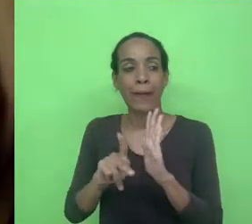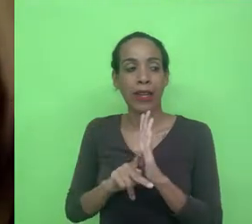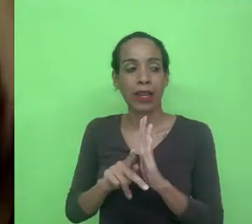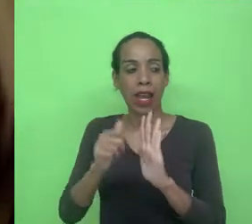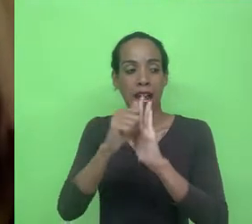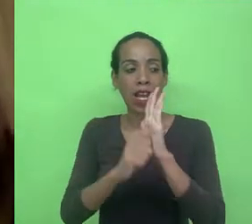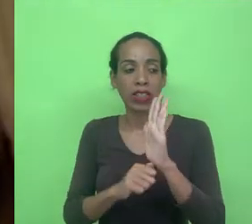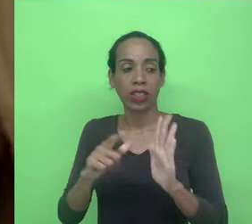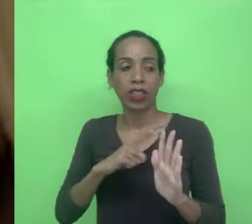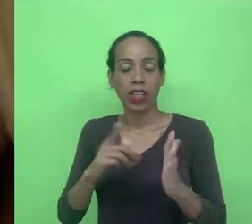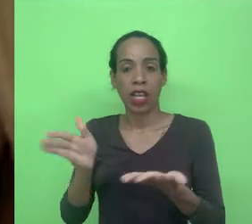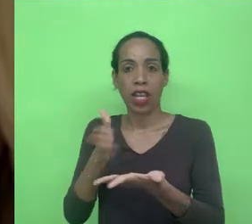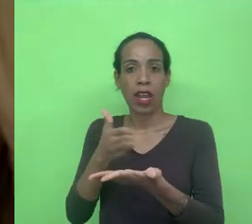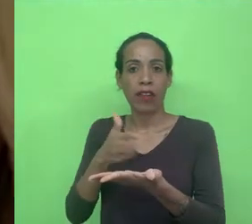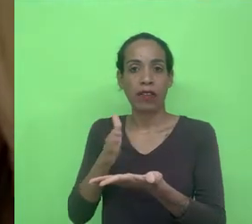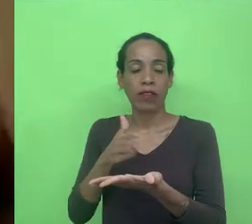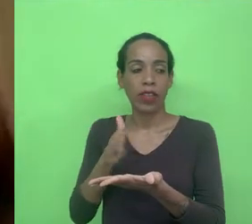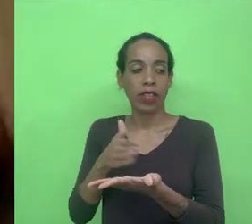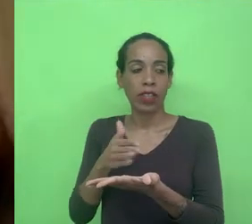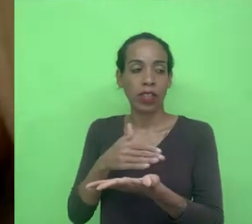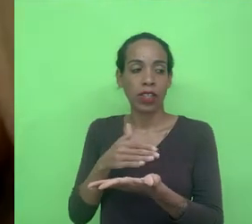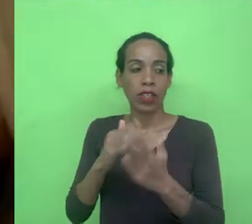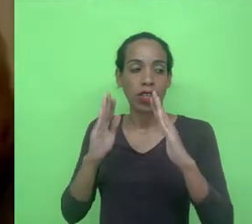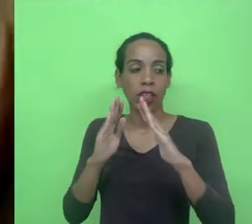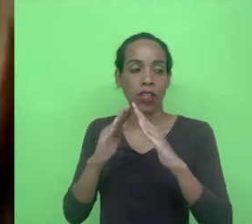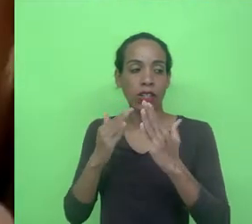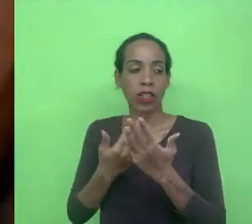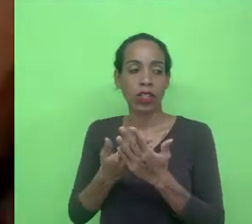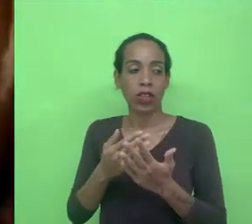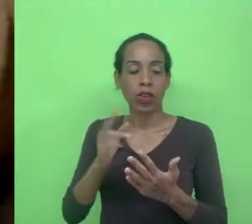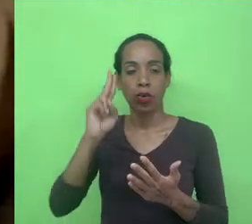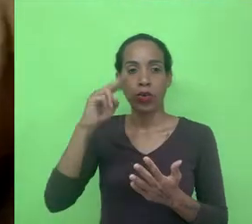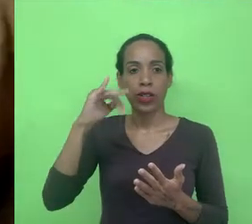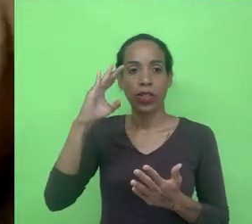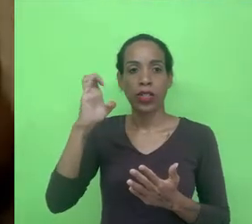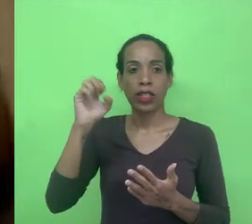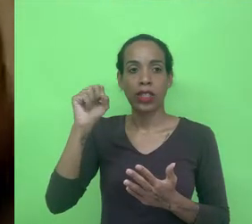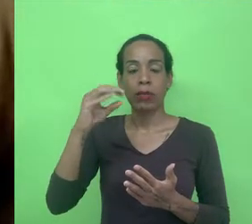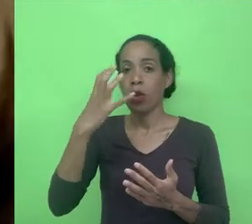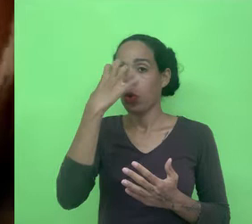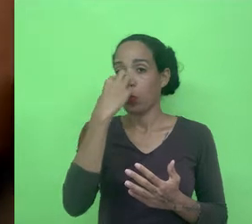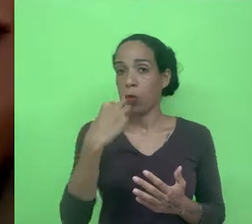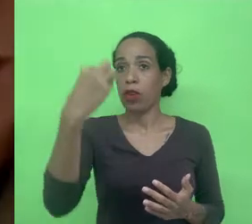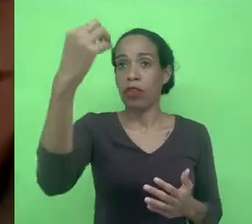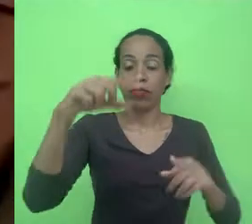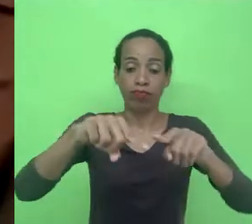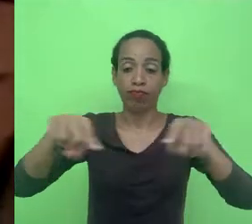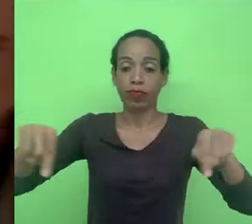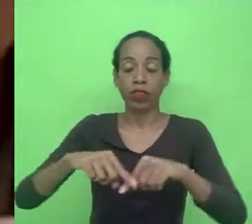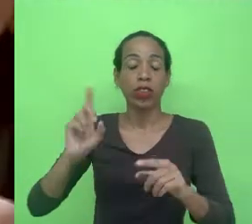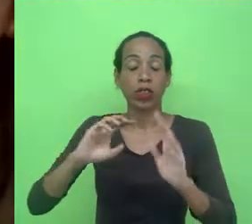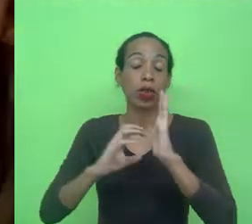na revista do Instituto Humanitas da Unísimos que é o elefante na sala não são os dados